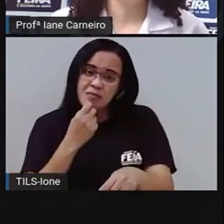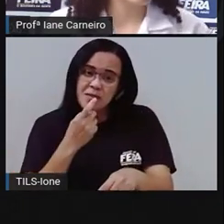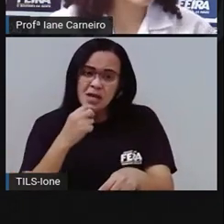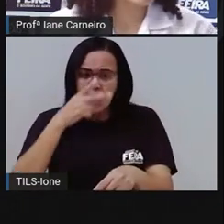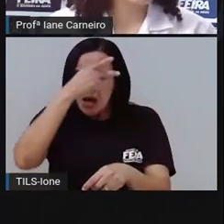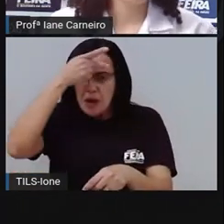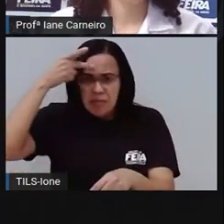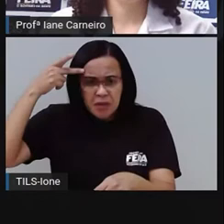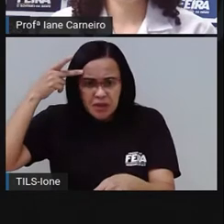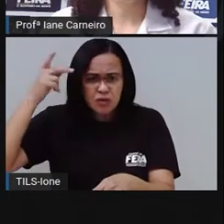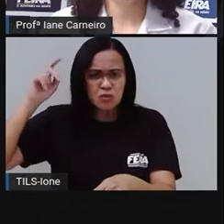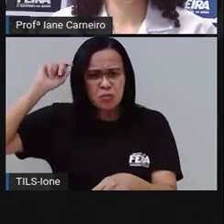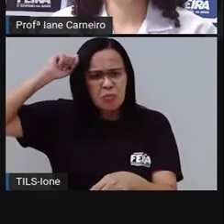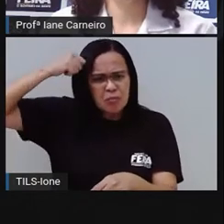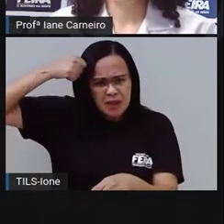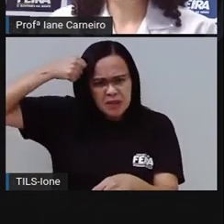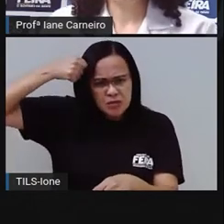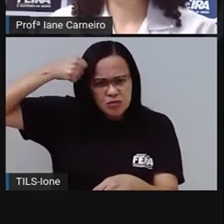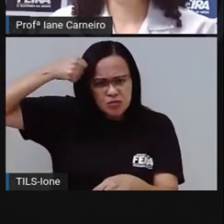pretos.